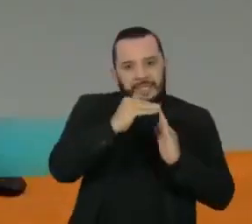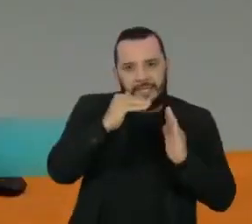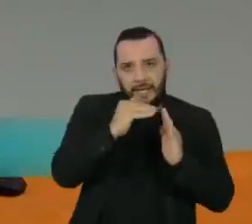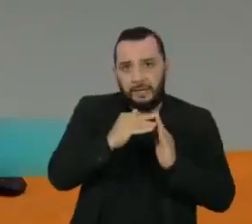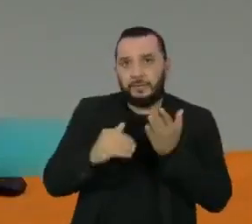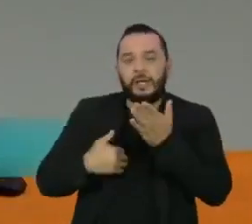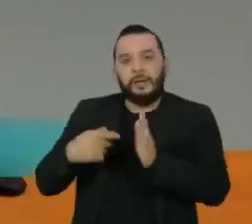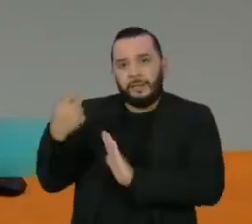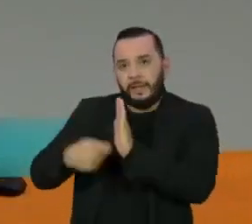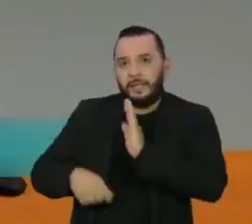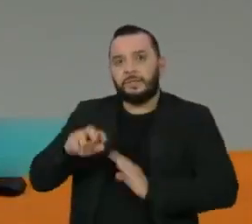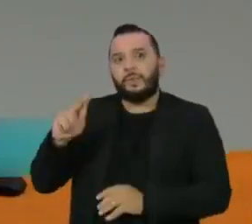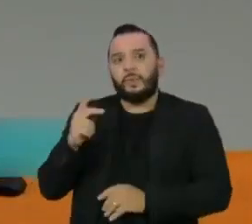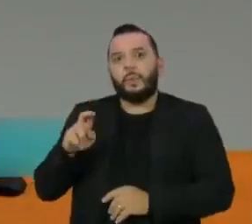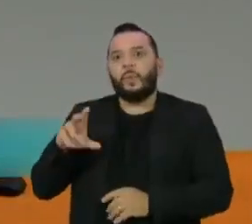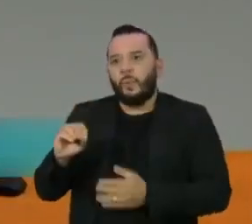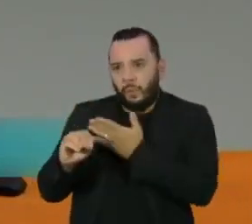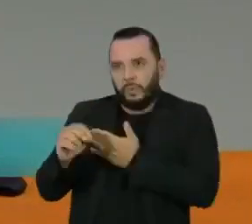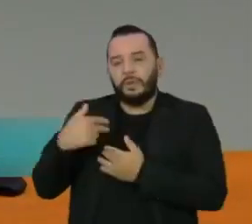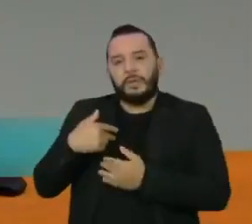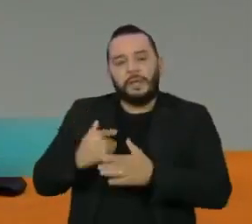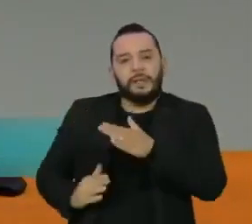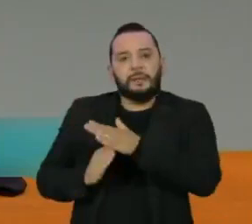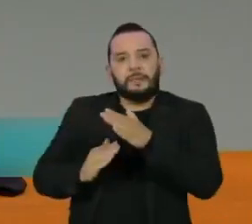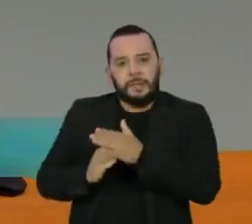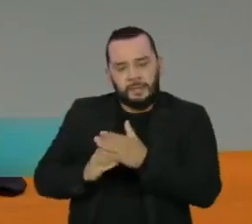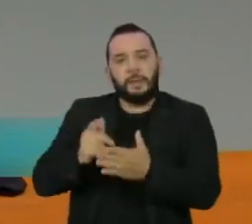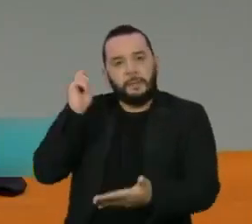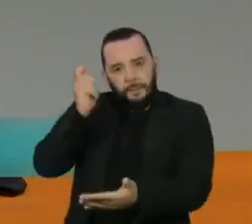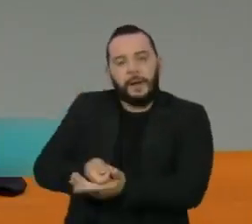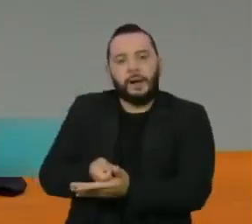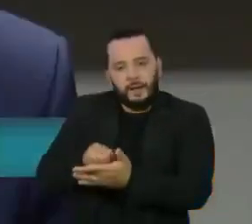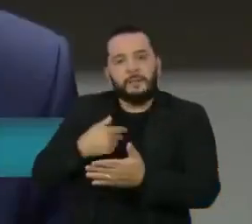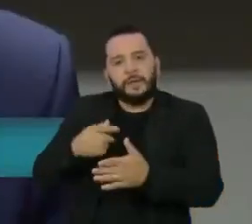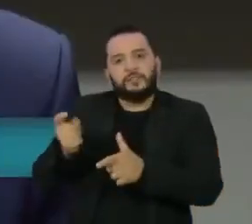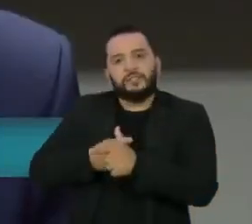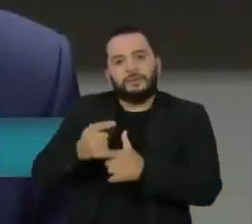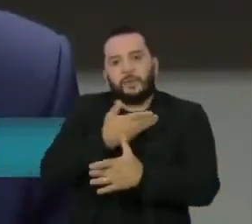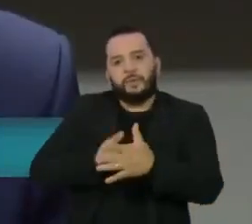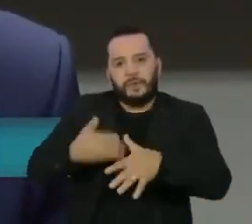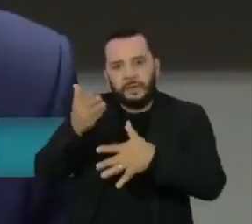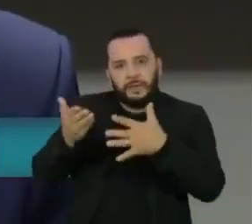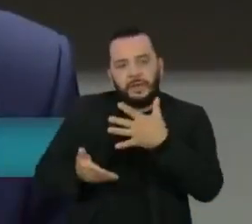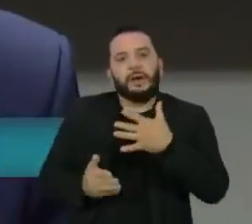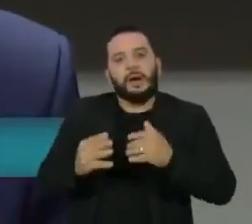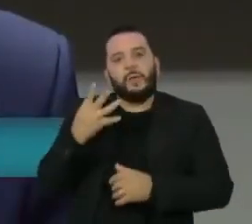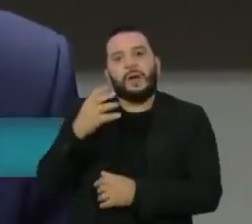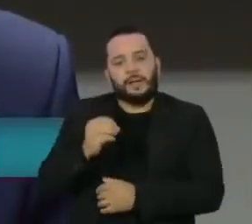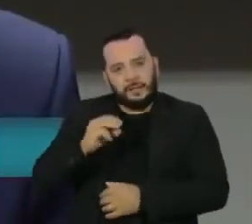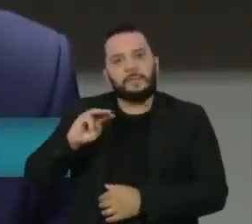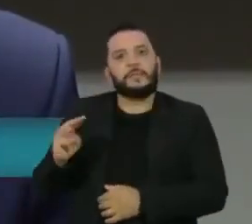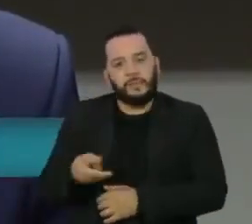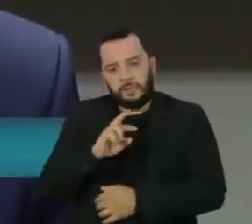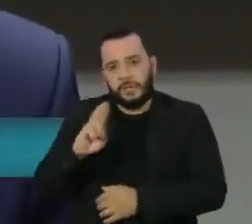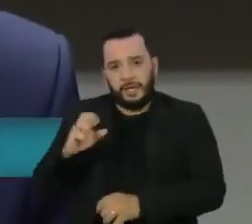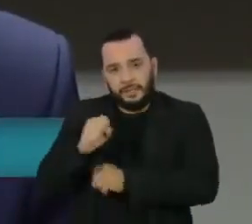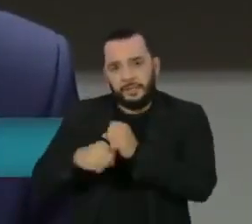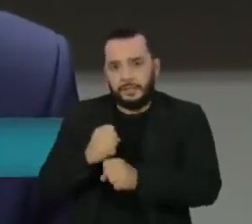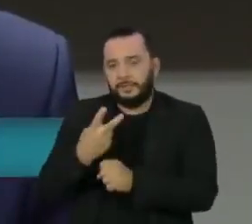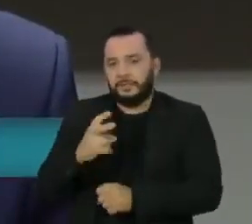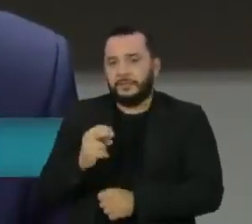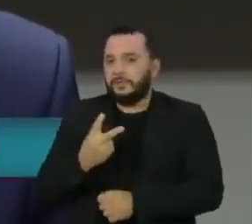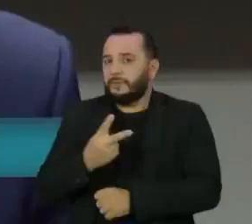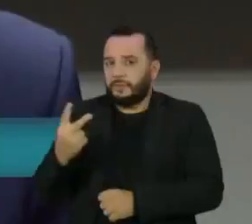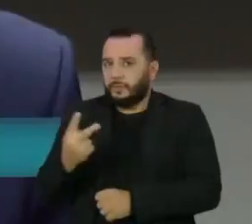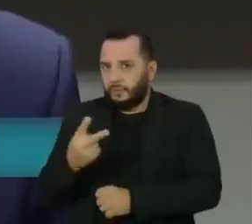deputado Hugo Mota, do Republicanos, limita o pagamento dos precatórios ao teto de R$ 40 bilhões para 2022. Assim,